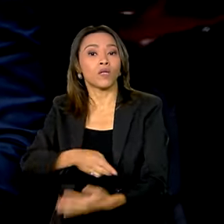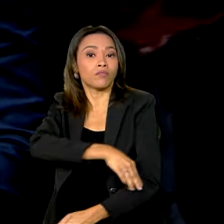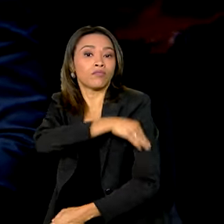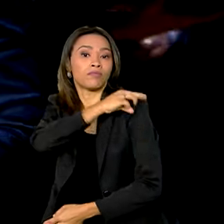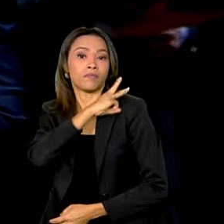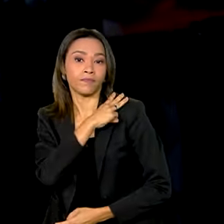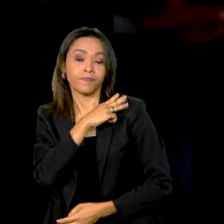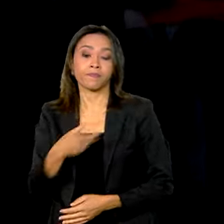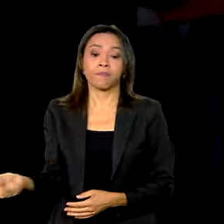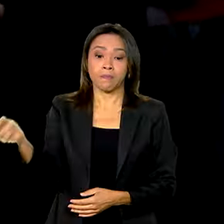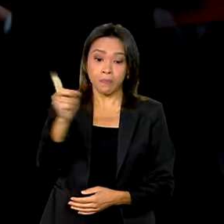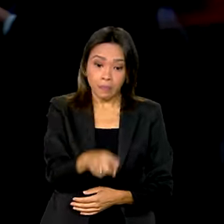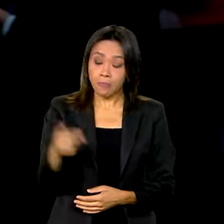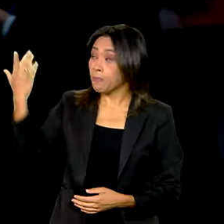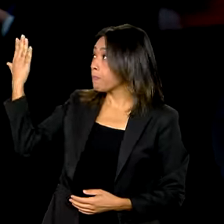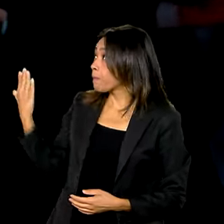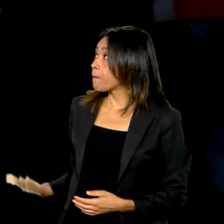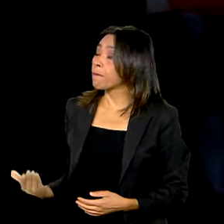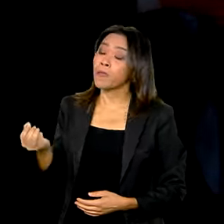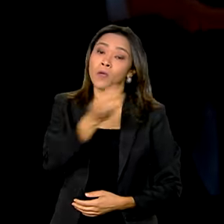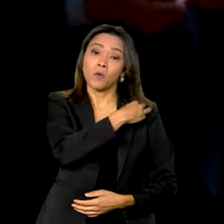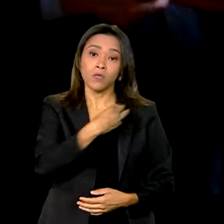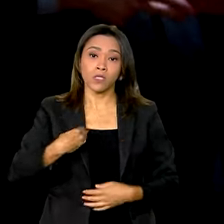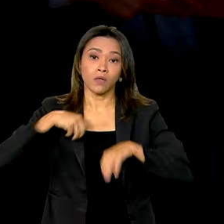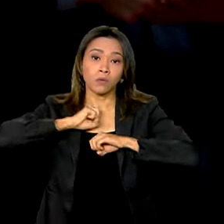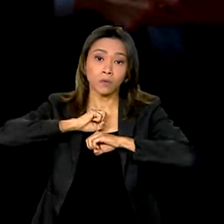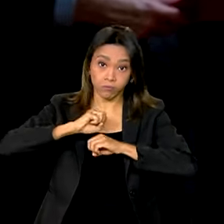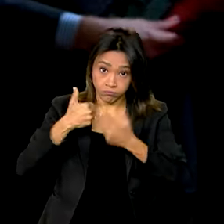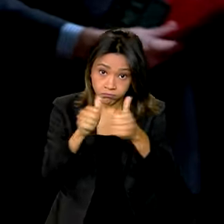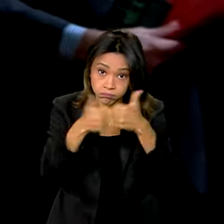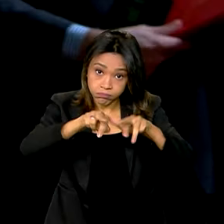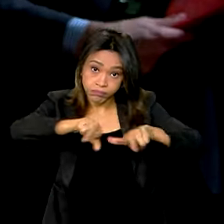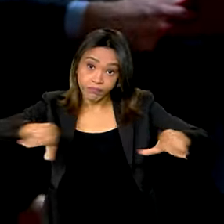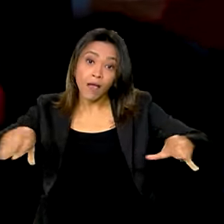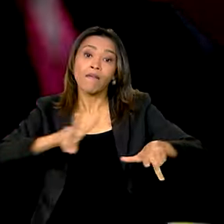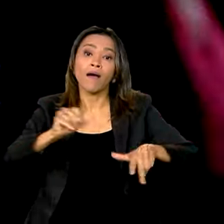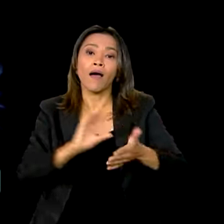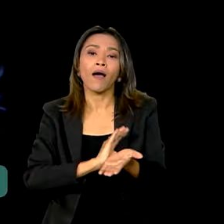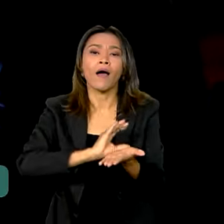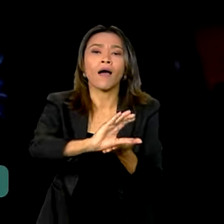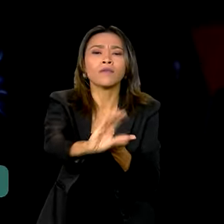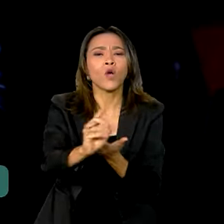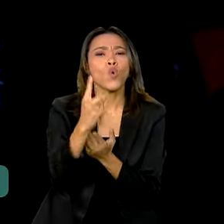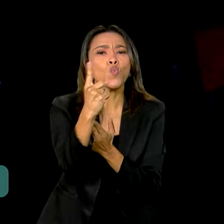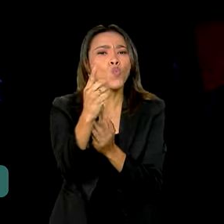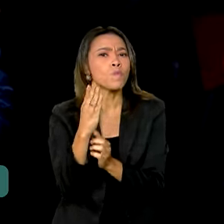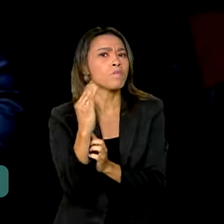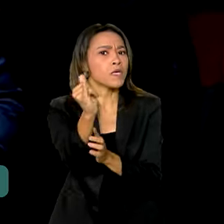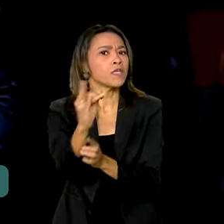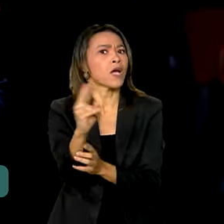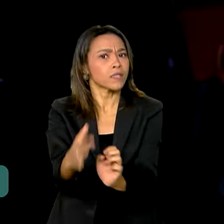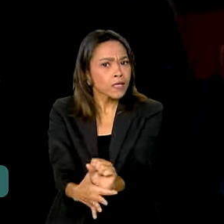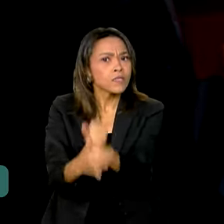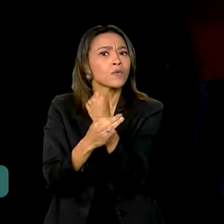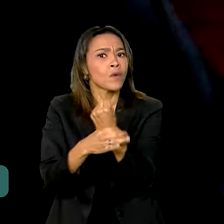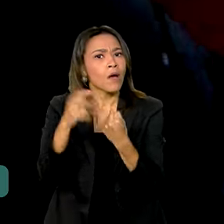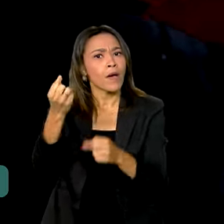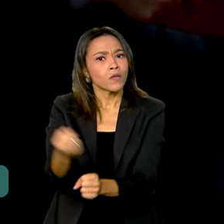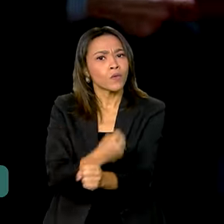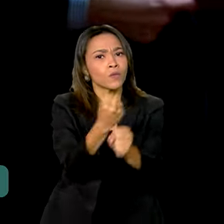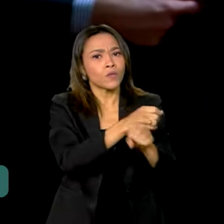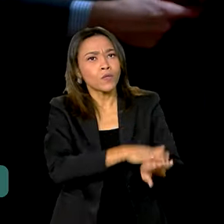Transportes, também por meio do novo PAC, vai garantir 1 bilhão de reais para as rodovias